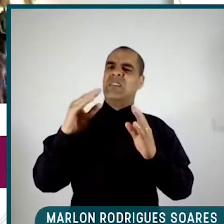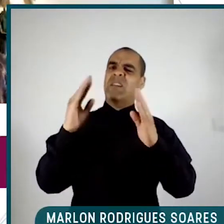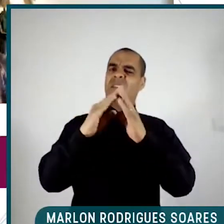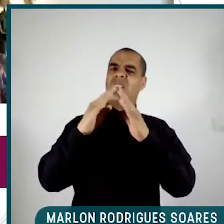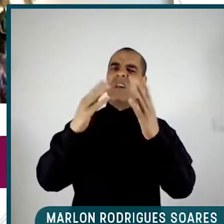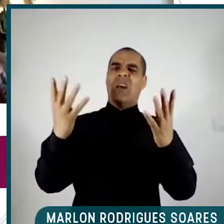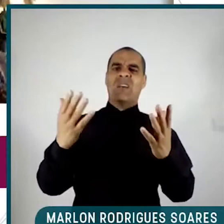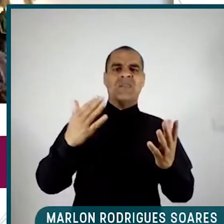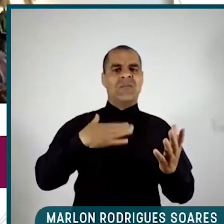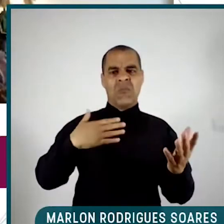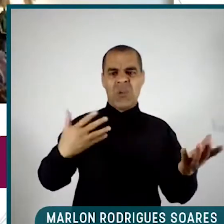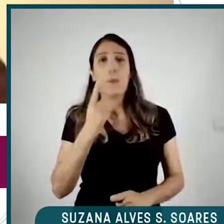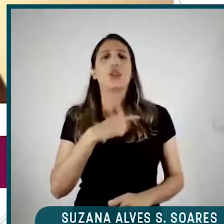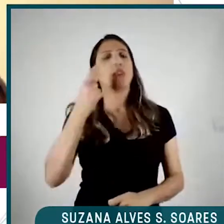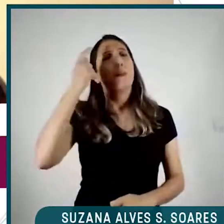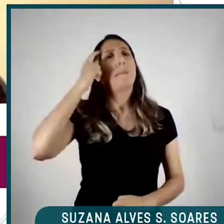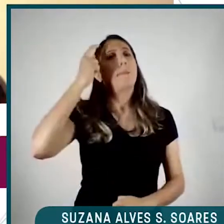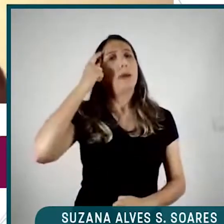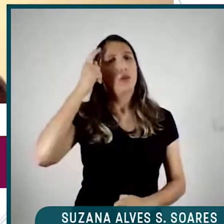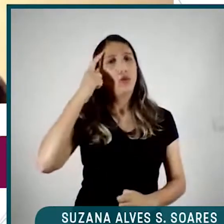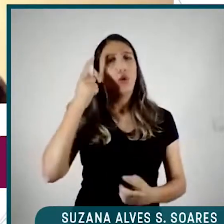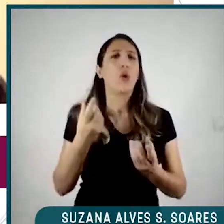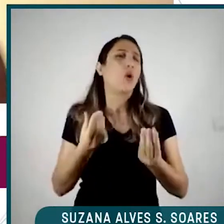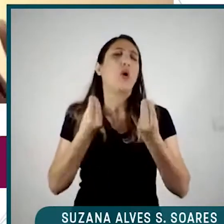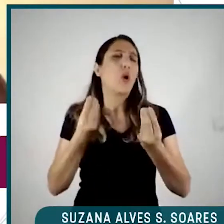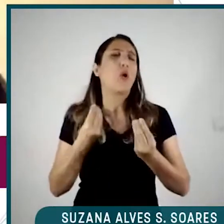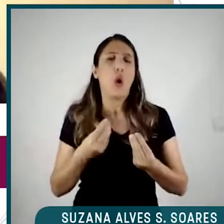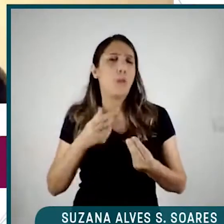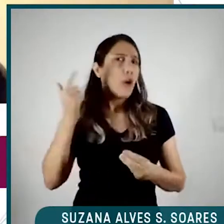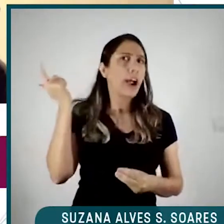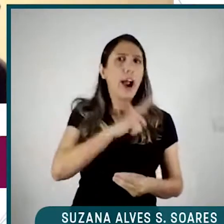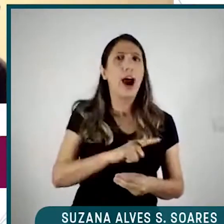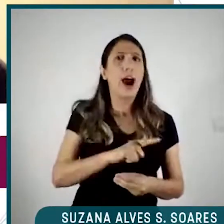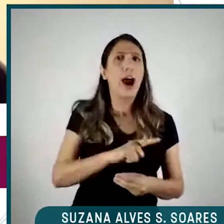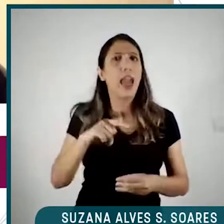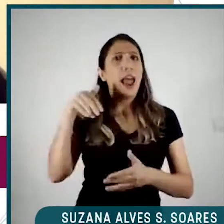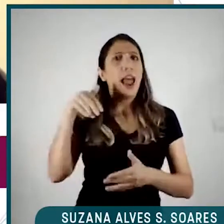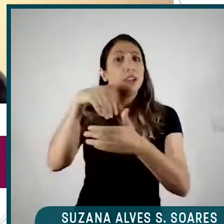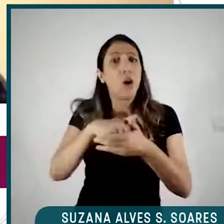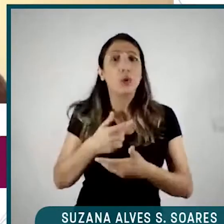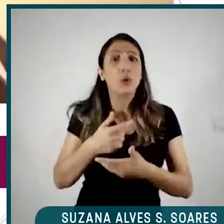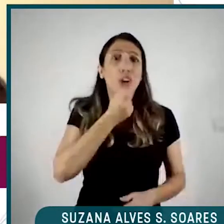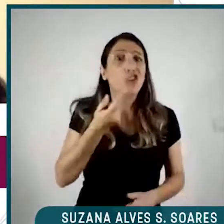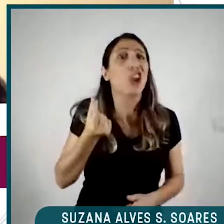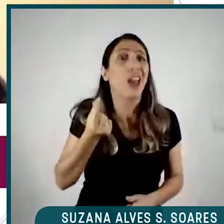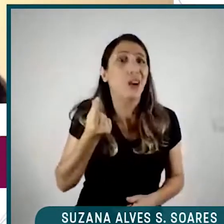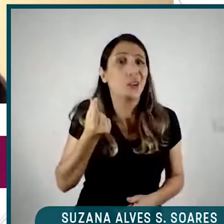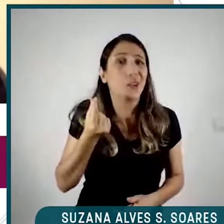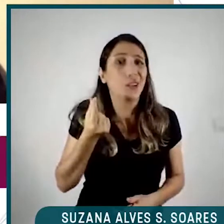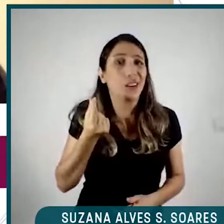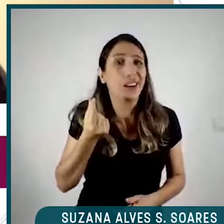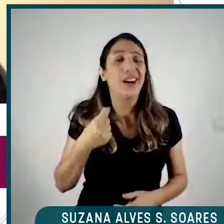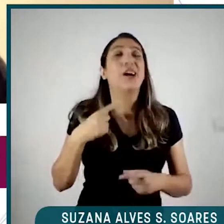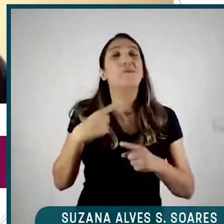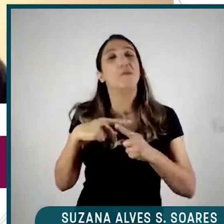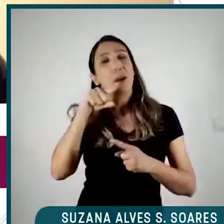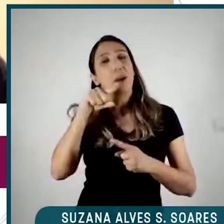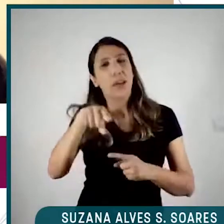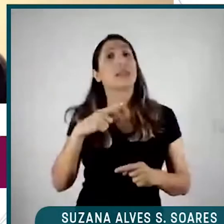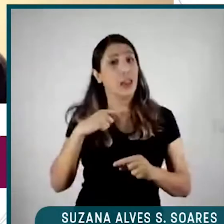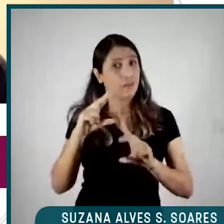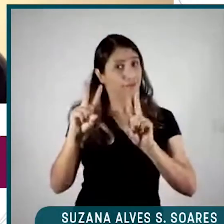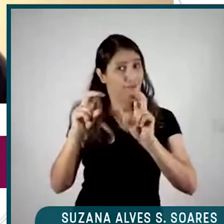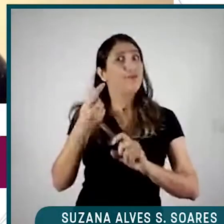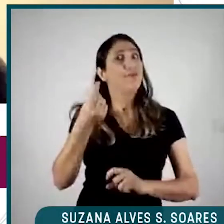minha para me manter viva? Como é que ganham a eleição sem dinheiro? Porque tem essa questão do dinheiro, que a gente